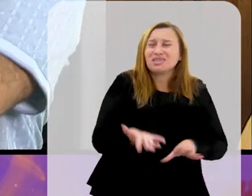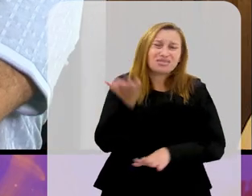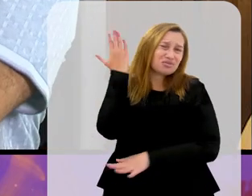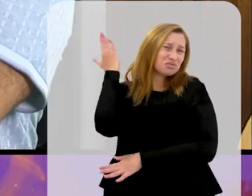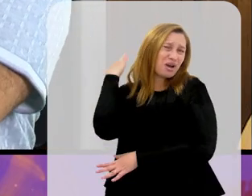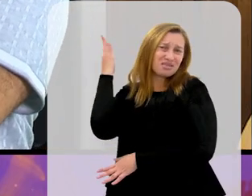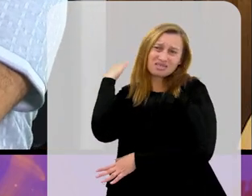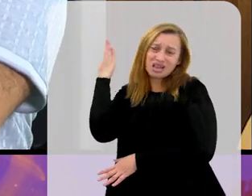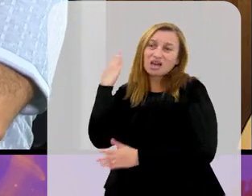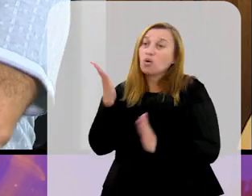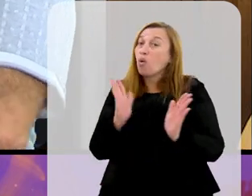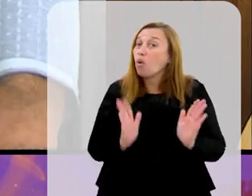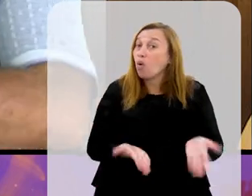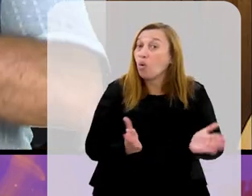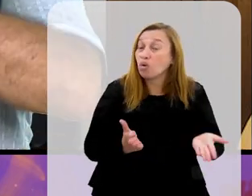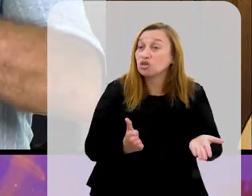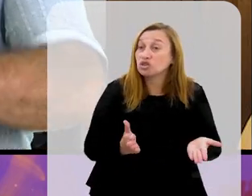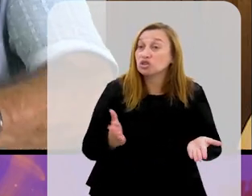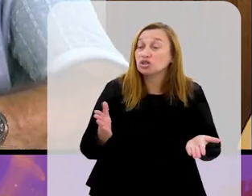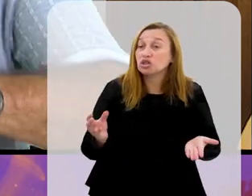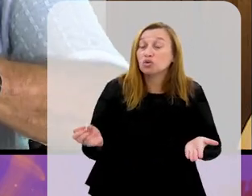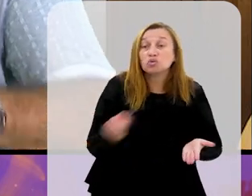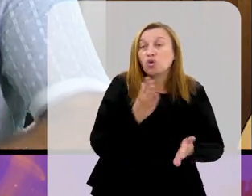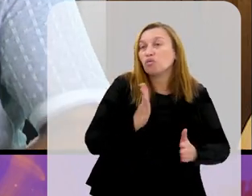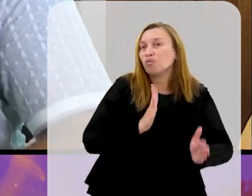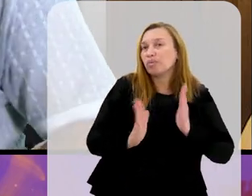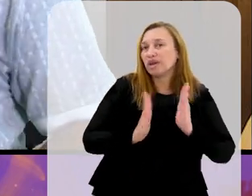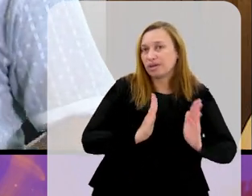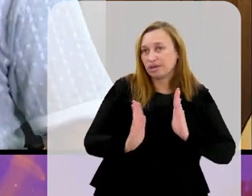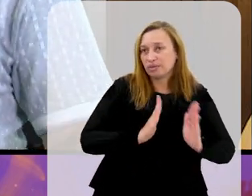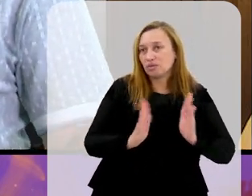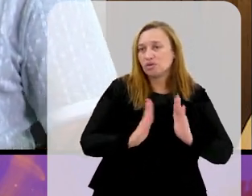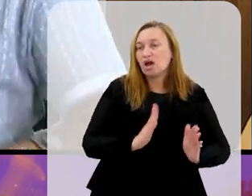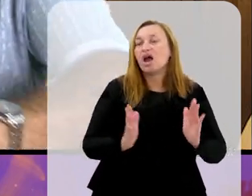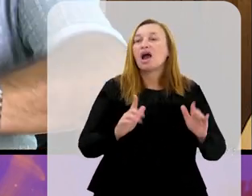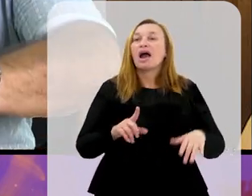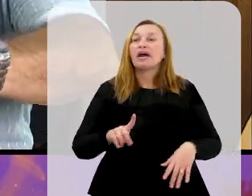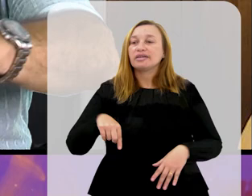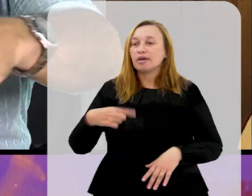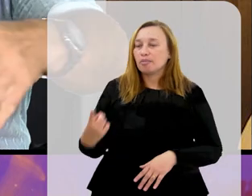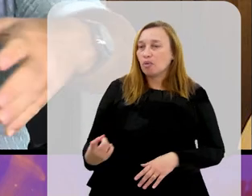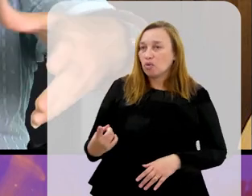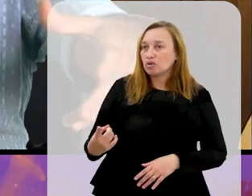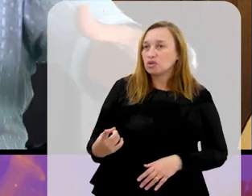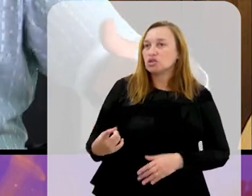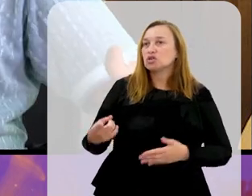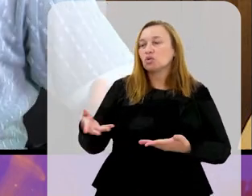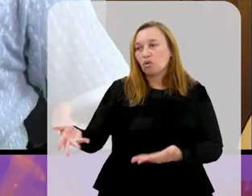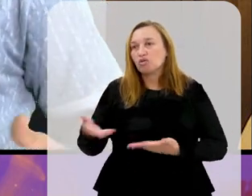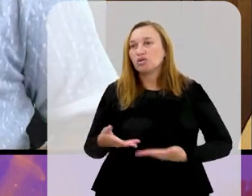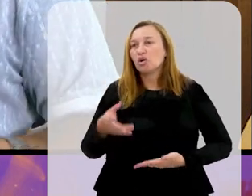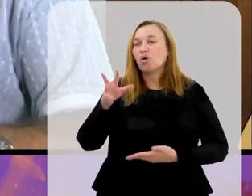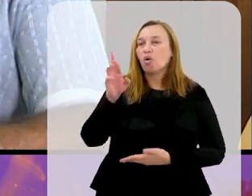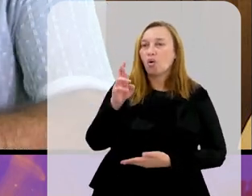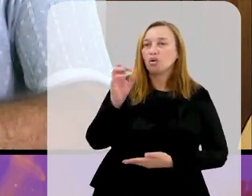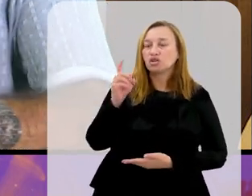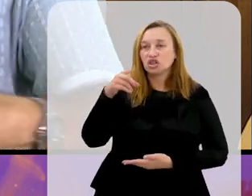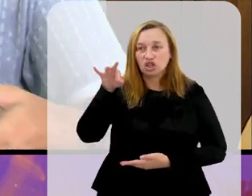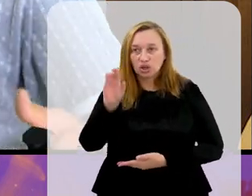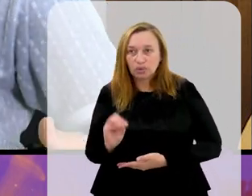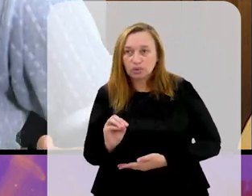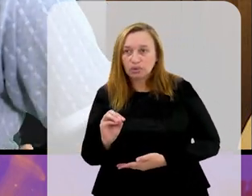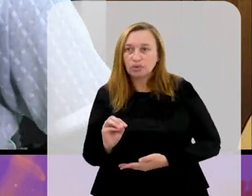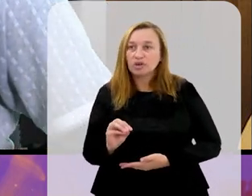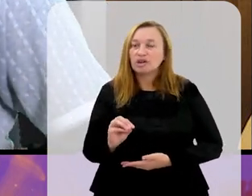Mas aquilo foi lá naquela época. Hoje a gente está vivendo outro período. Aí o Rodrigo Caetano chega com plenos poderes. Vai